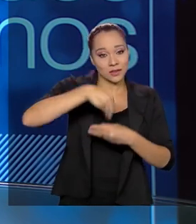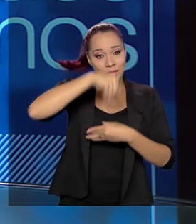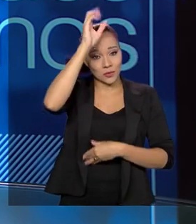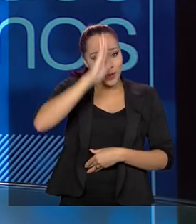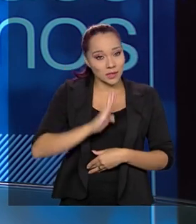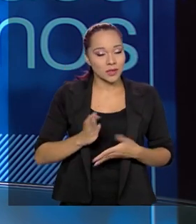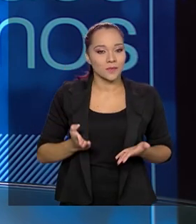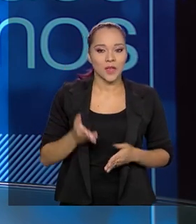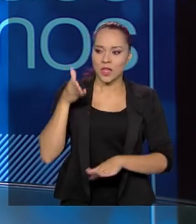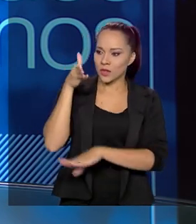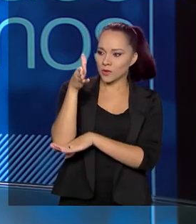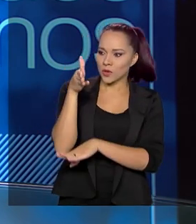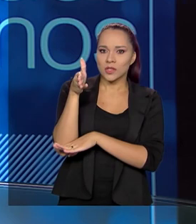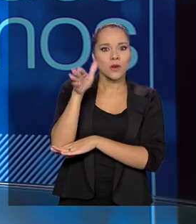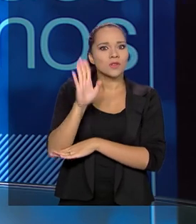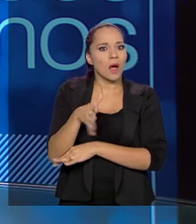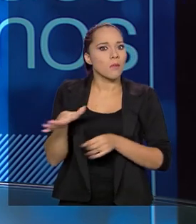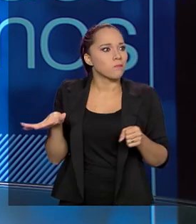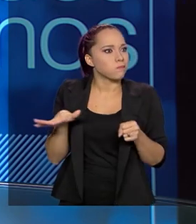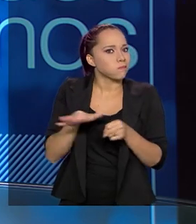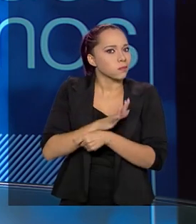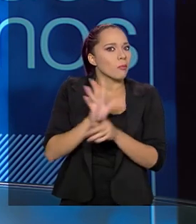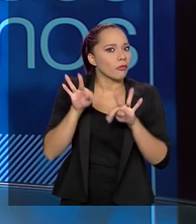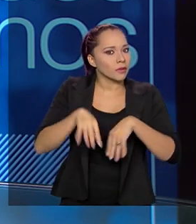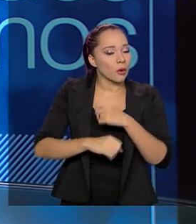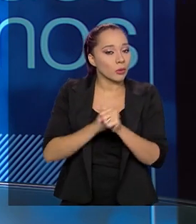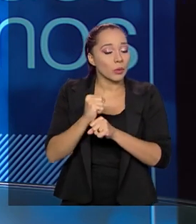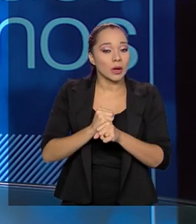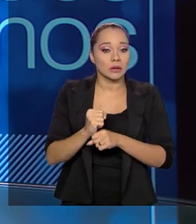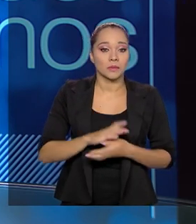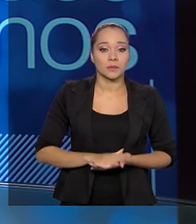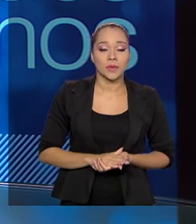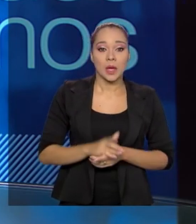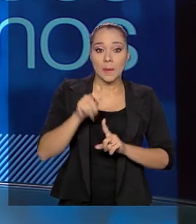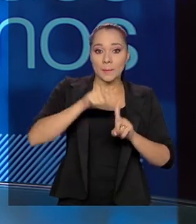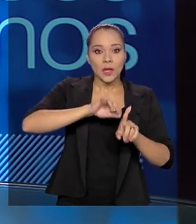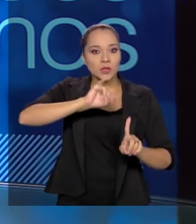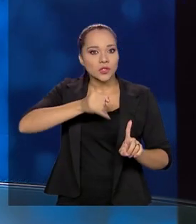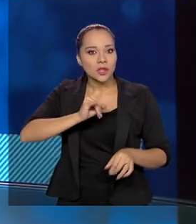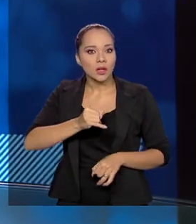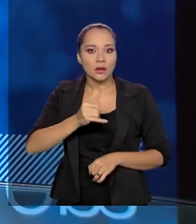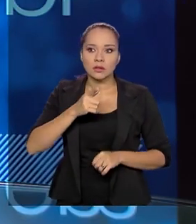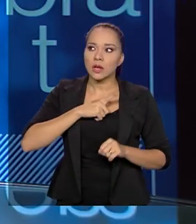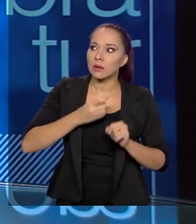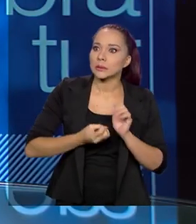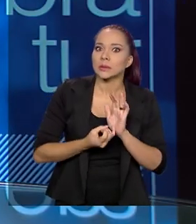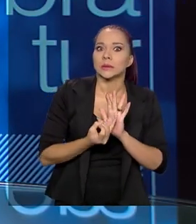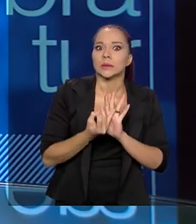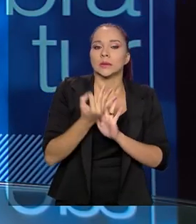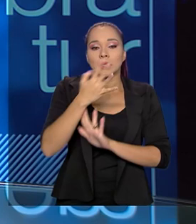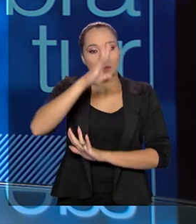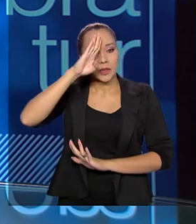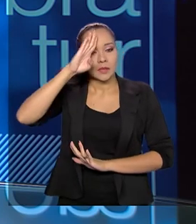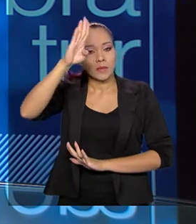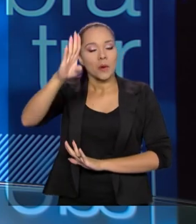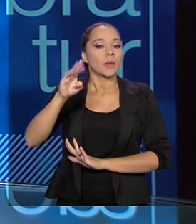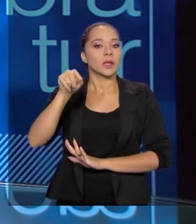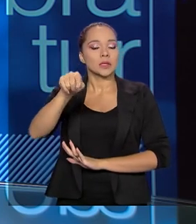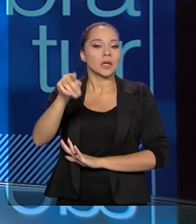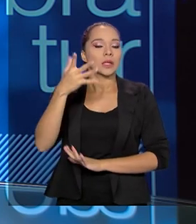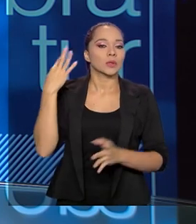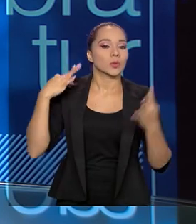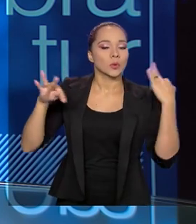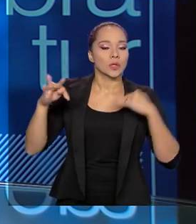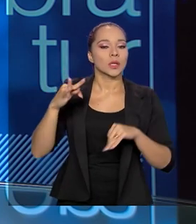Então, você vê, os hotéis já estão lotados no final do ano. Janeiro está com um hipervolume, principalmente nos cases turísticos,